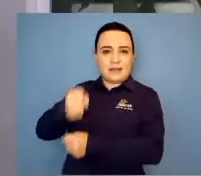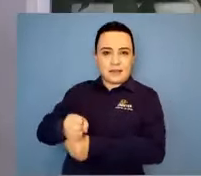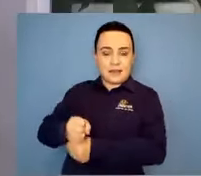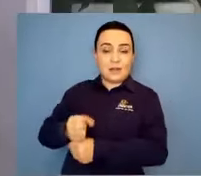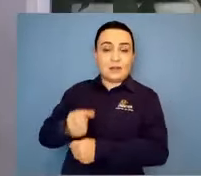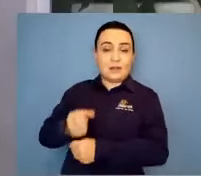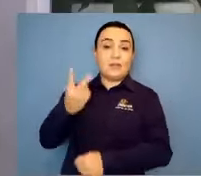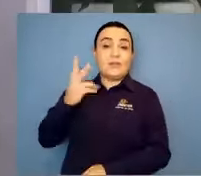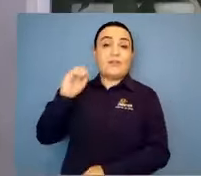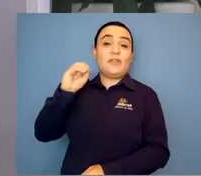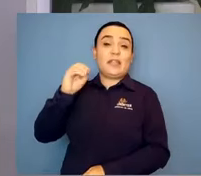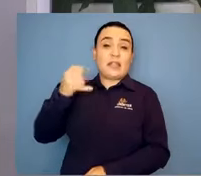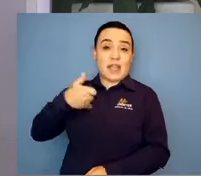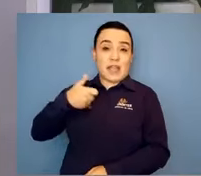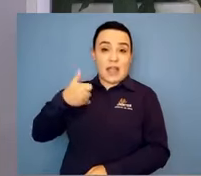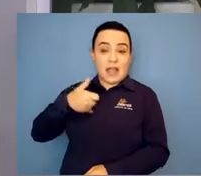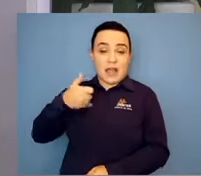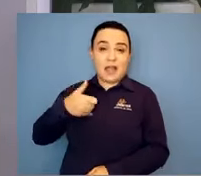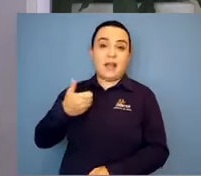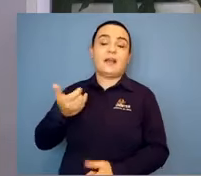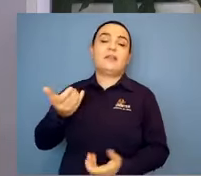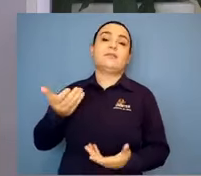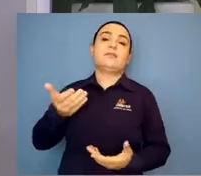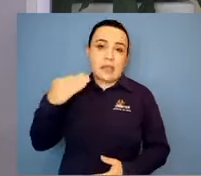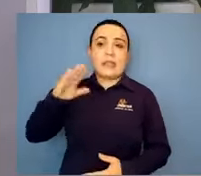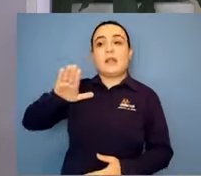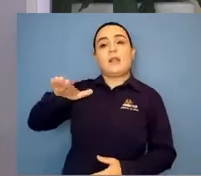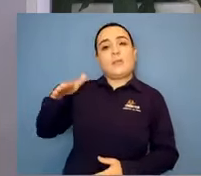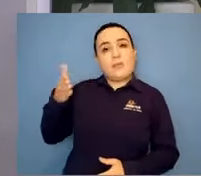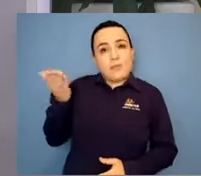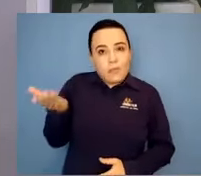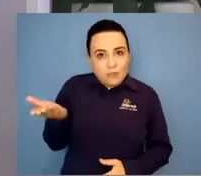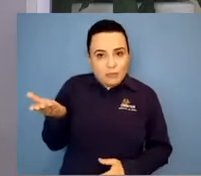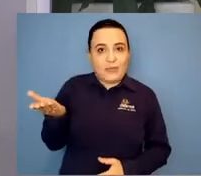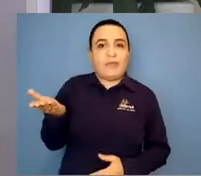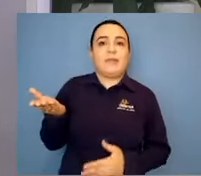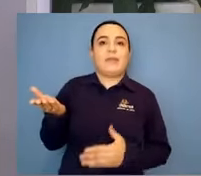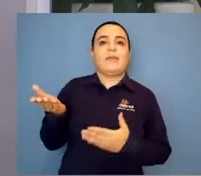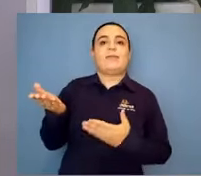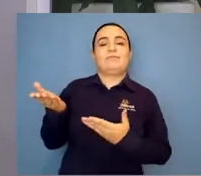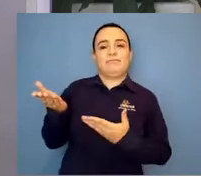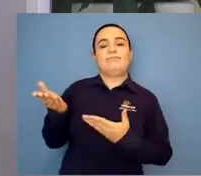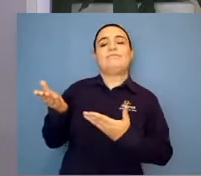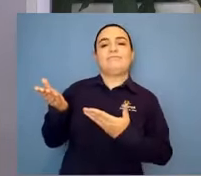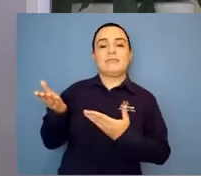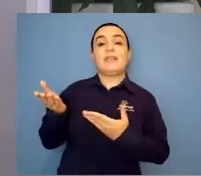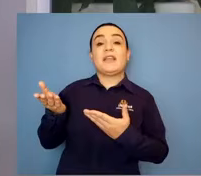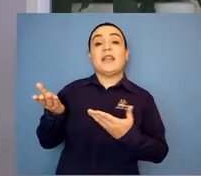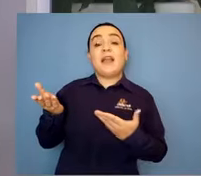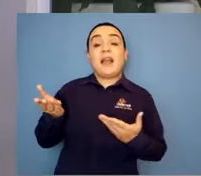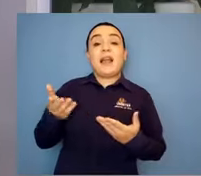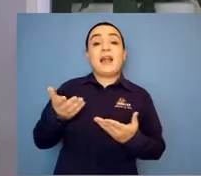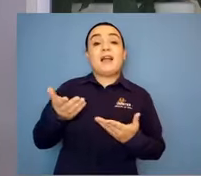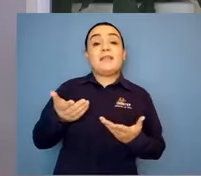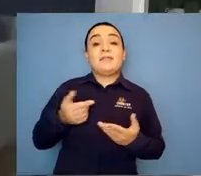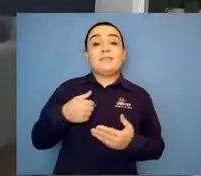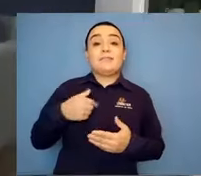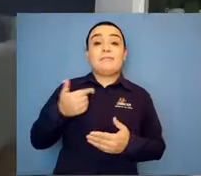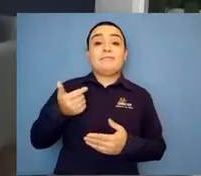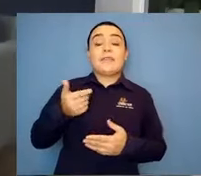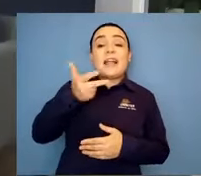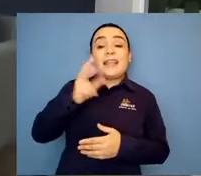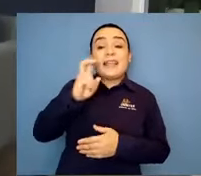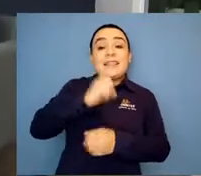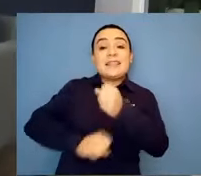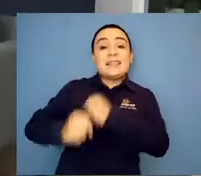linda teve, que ela diz tão bonito hoje, mora no céu, e que há 15 anos partiu, né, linda? Há sete ele